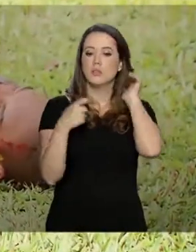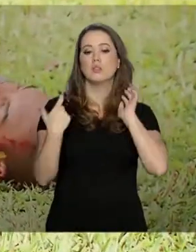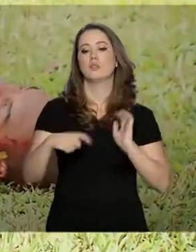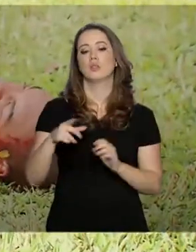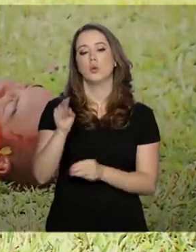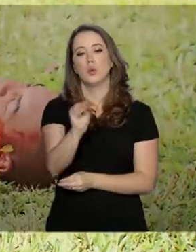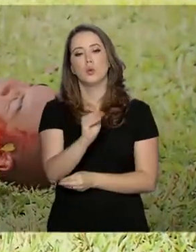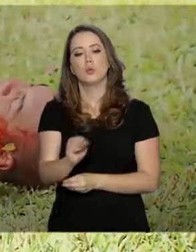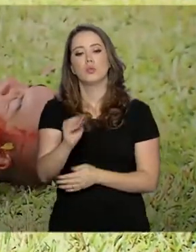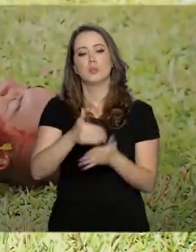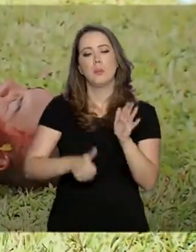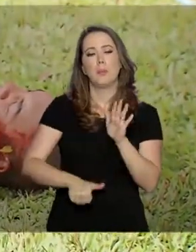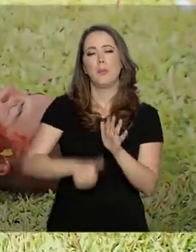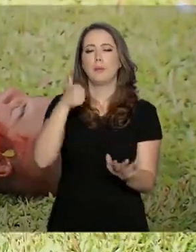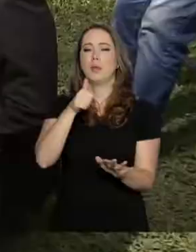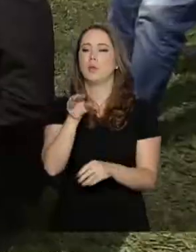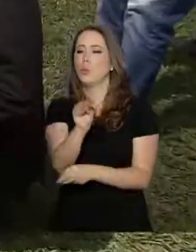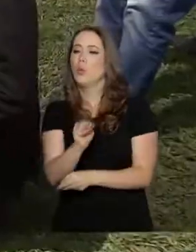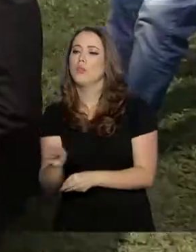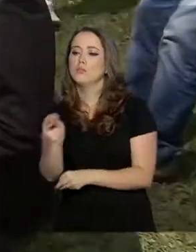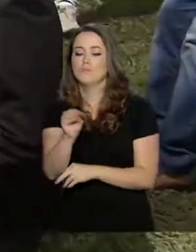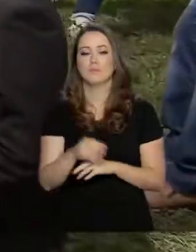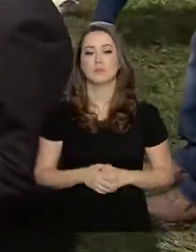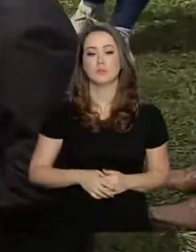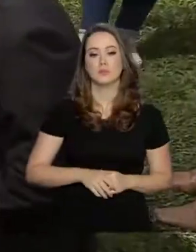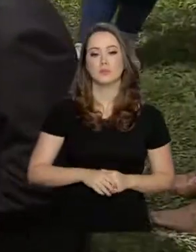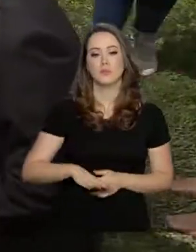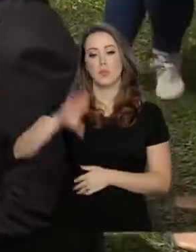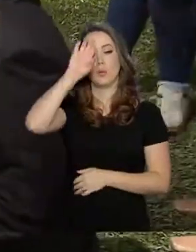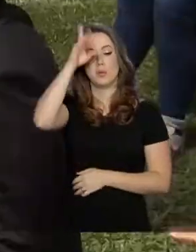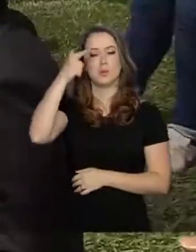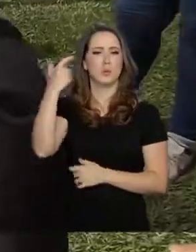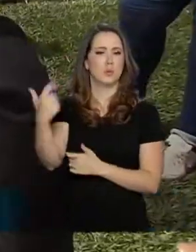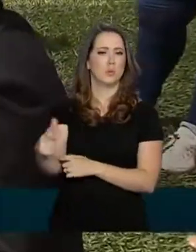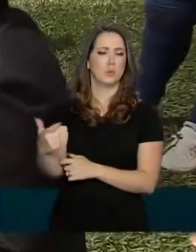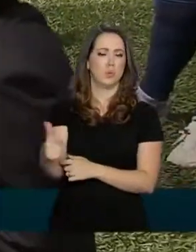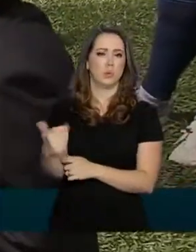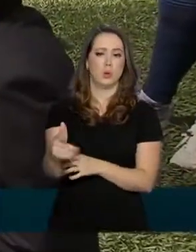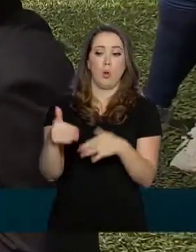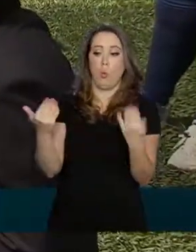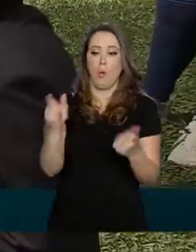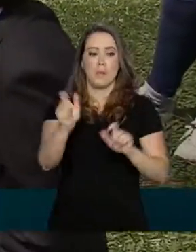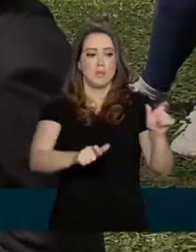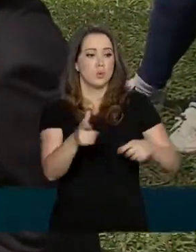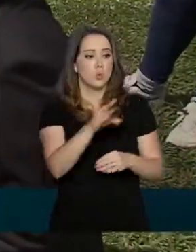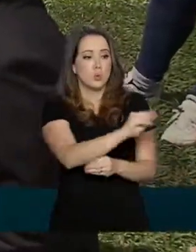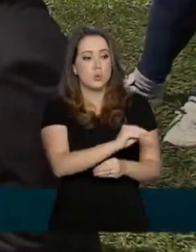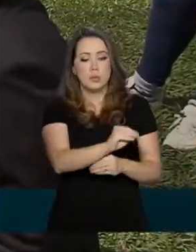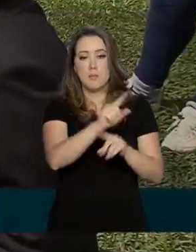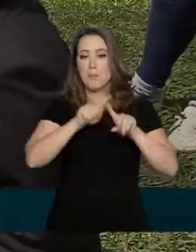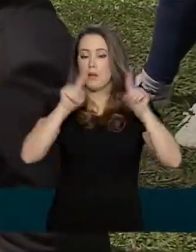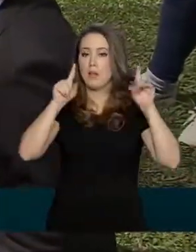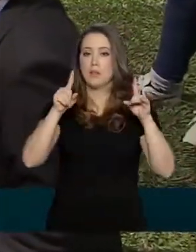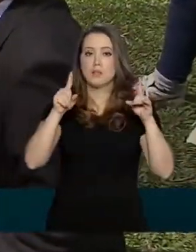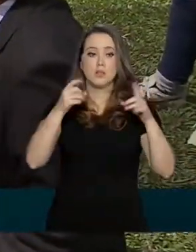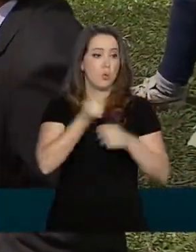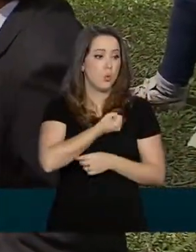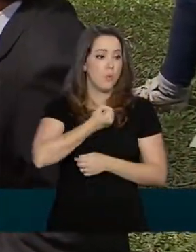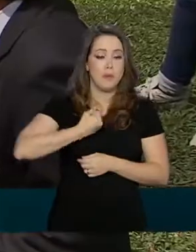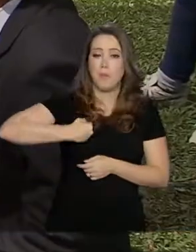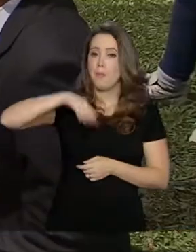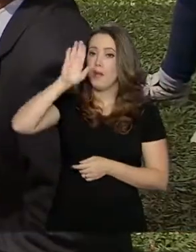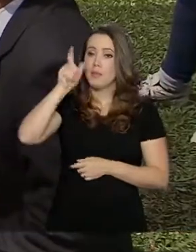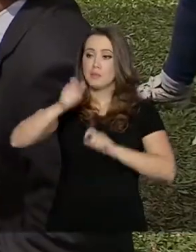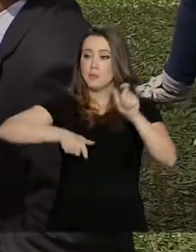recebem os primeiros socorros. A prioridade não é qual paciente nós vamos atender, mas quanto maior